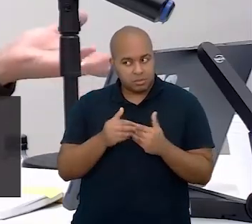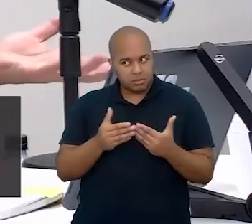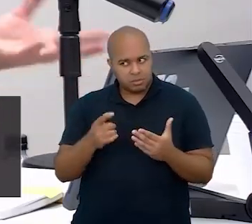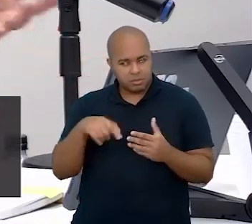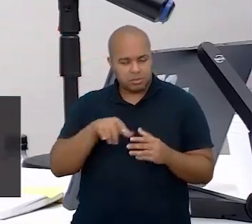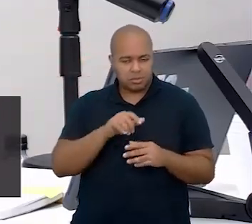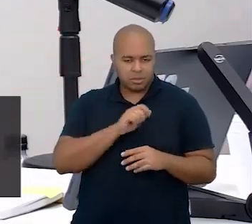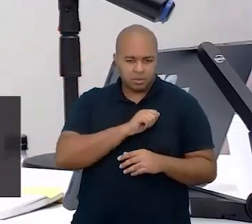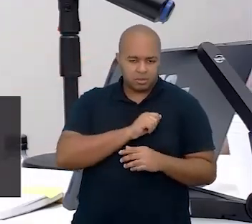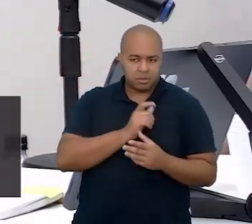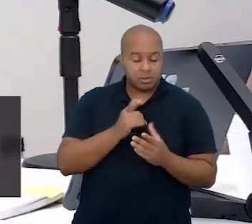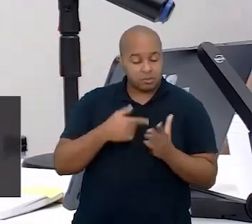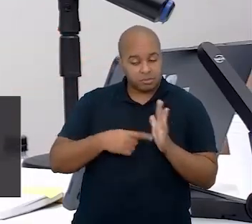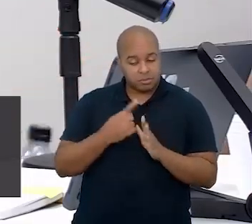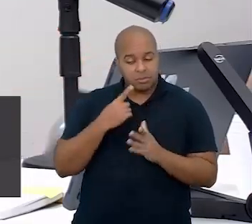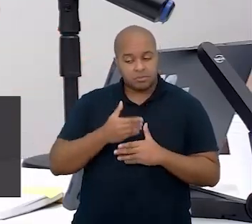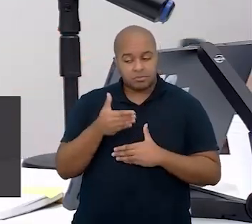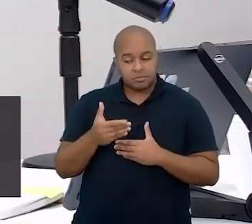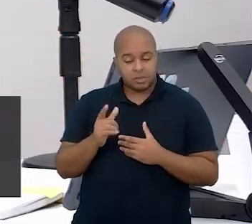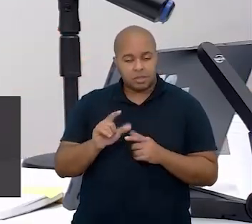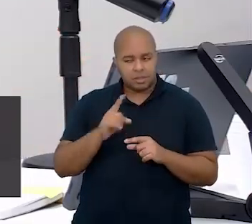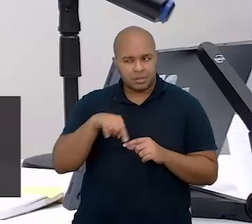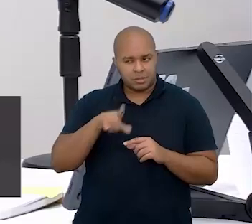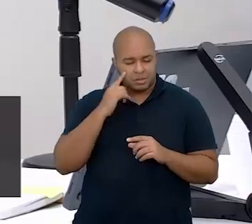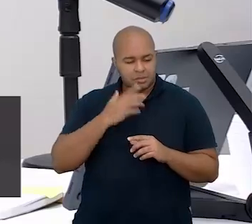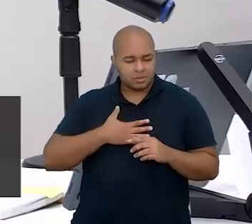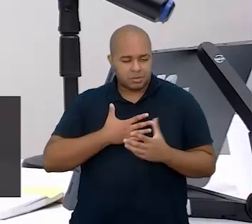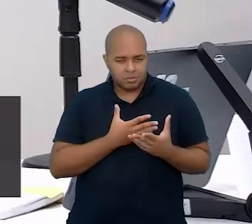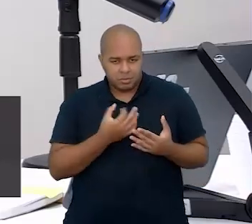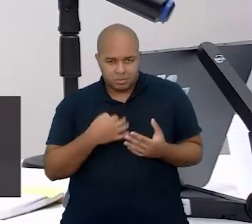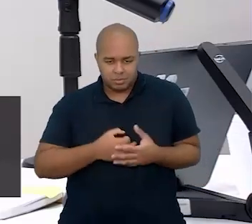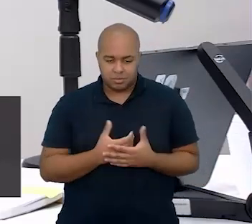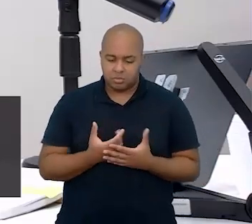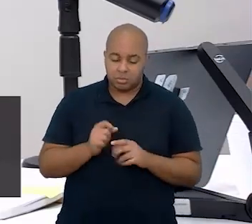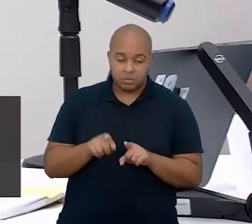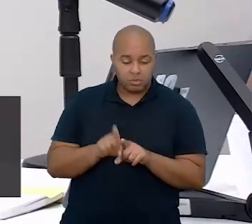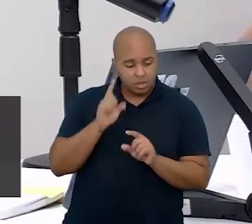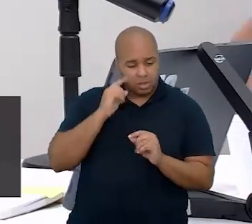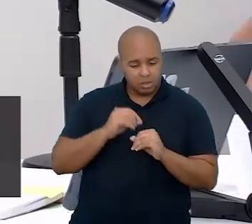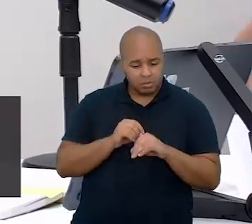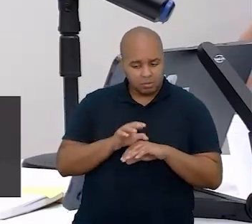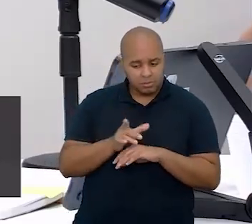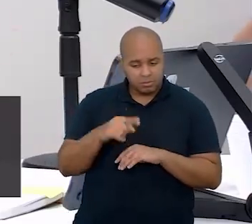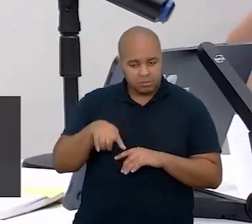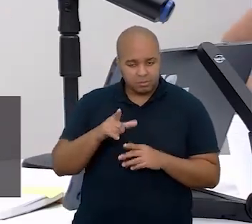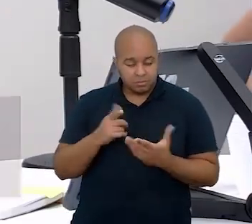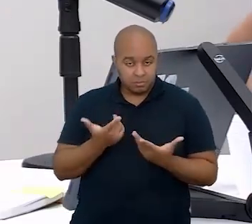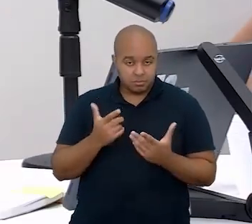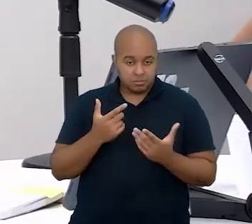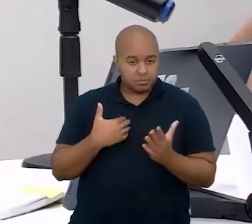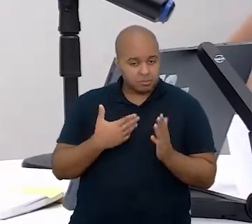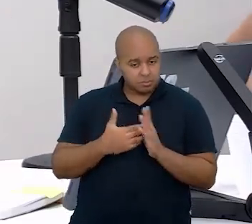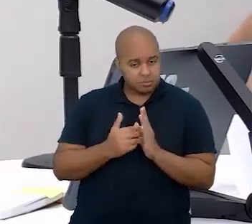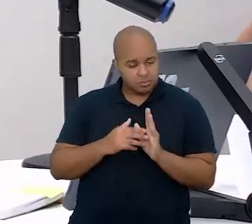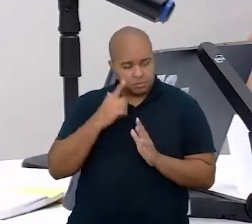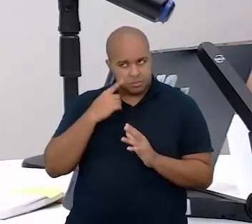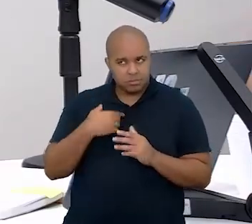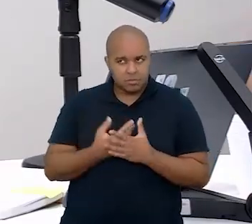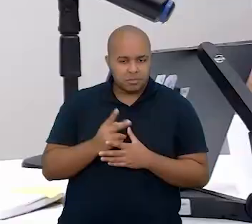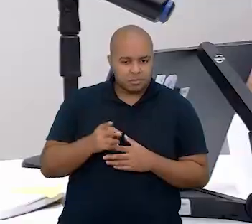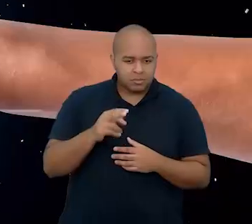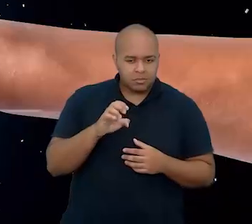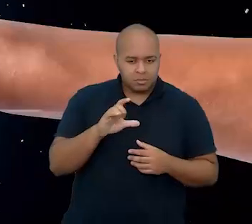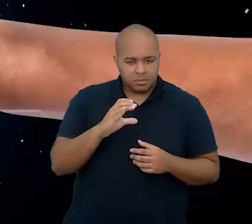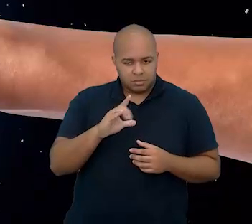estudantes, o primeiro passo é aquilo que a gente gosta bastante. E eu queria compartilhar com vocês Medo da Eternidade, de